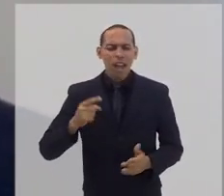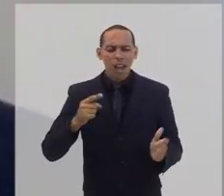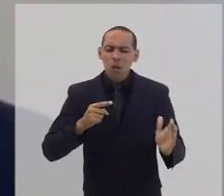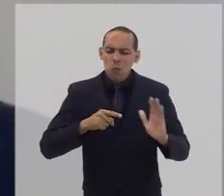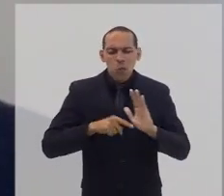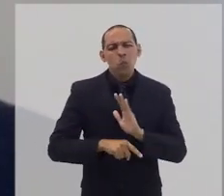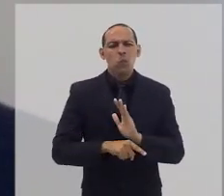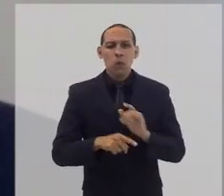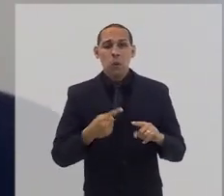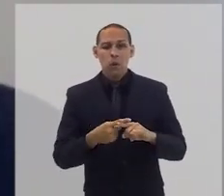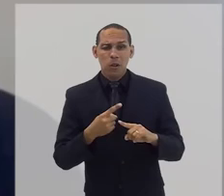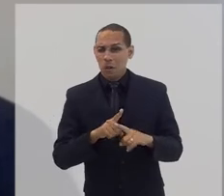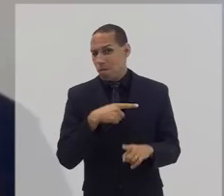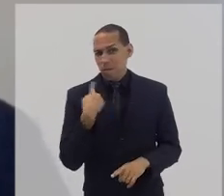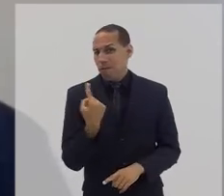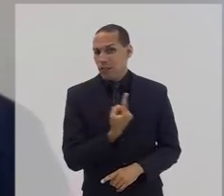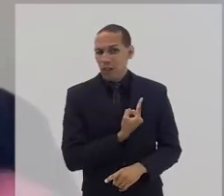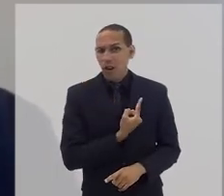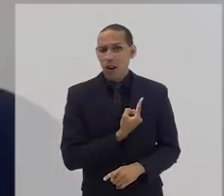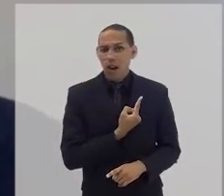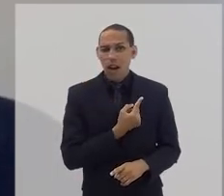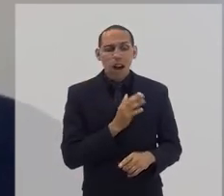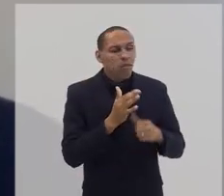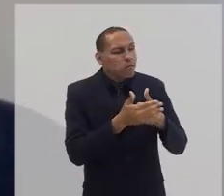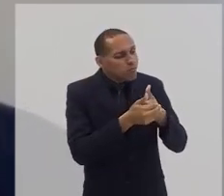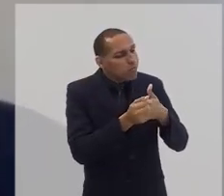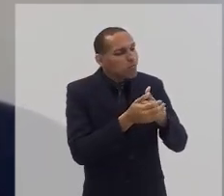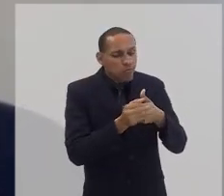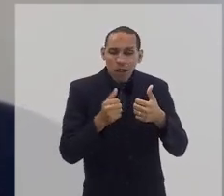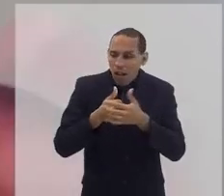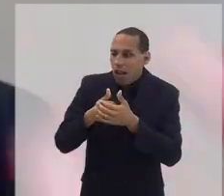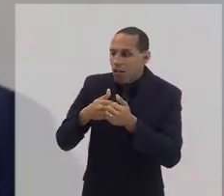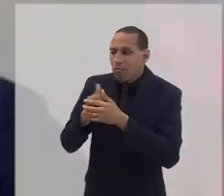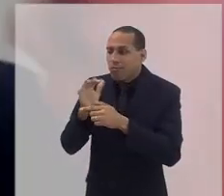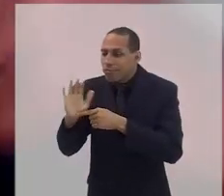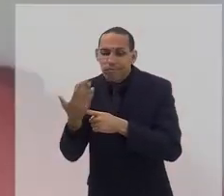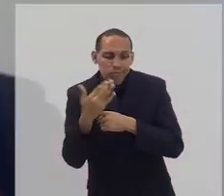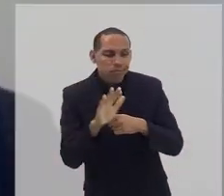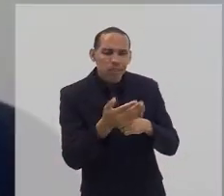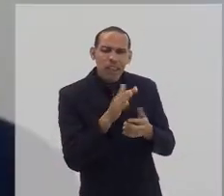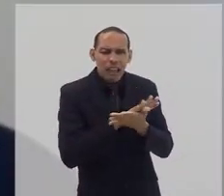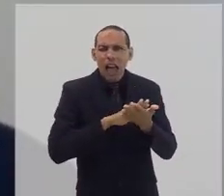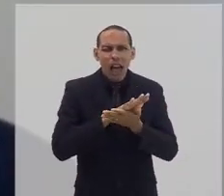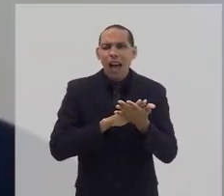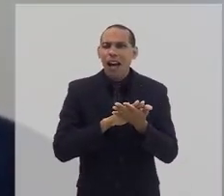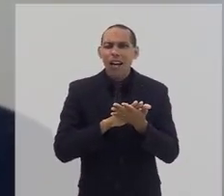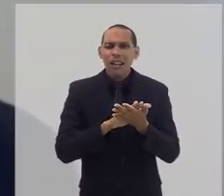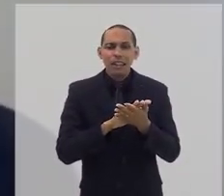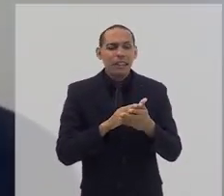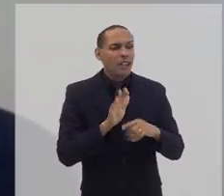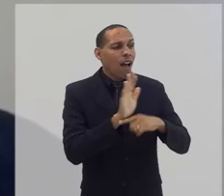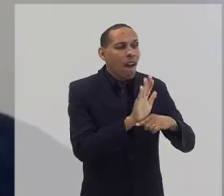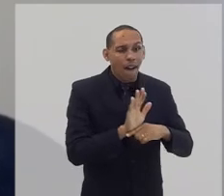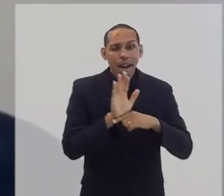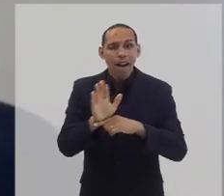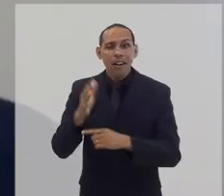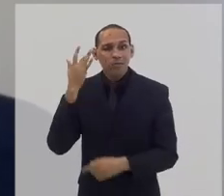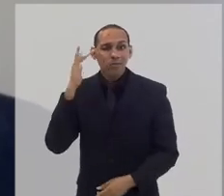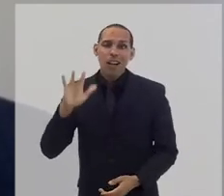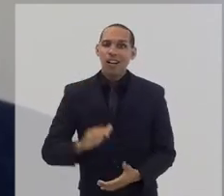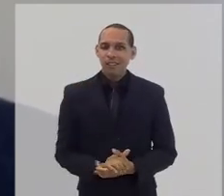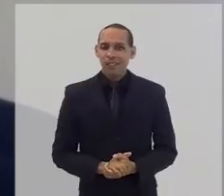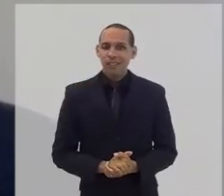acolhe, a gente também não aprende a acolher os outros. Como a gente não se perdoa, a gente não